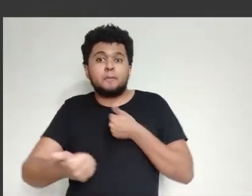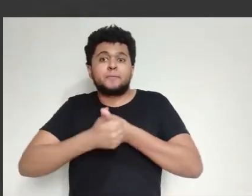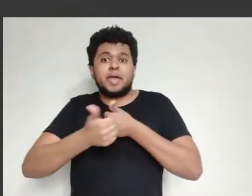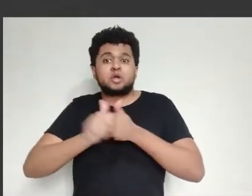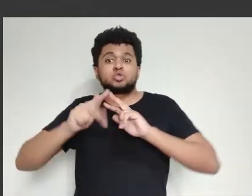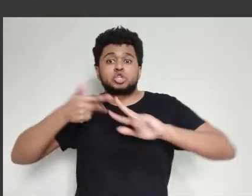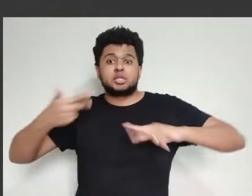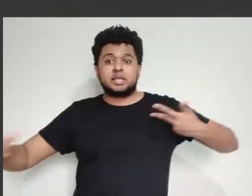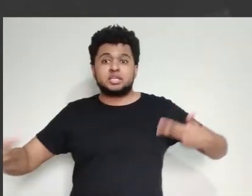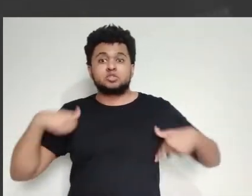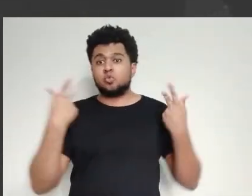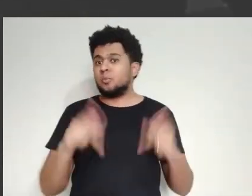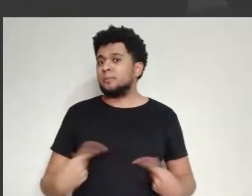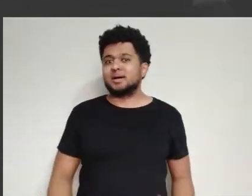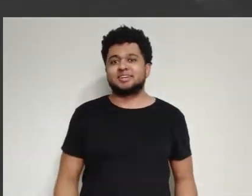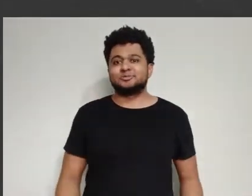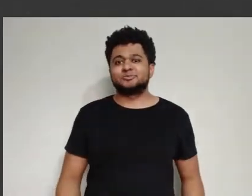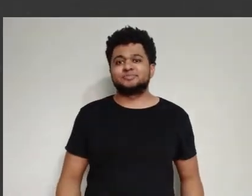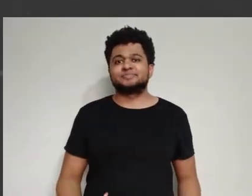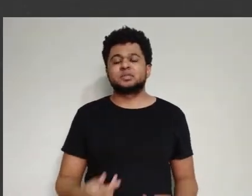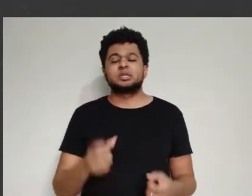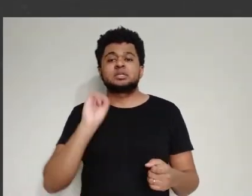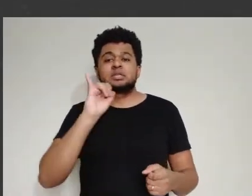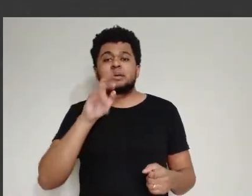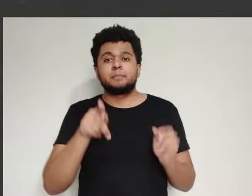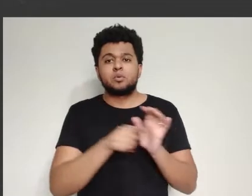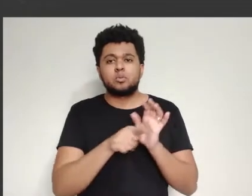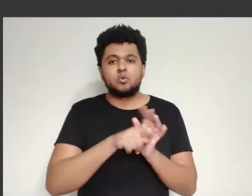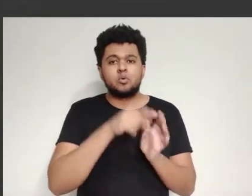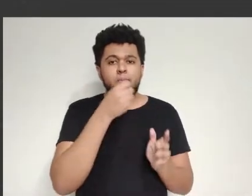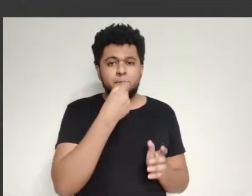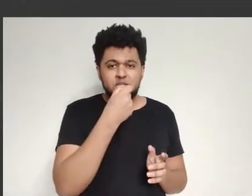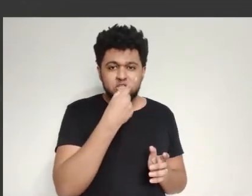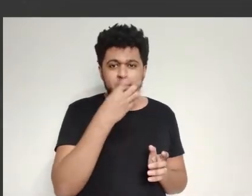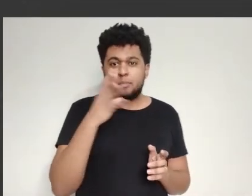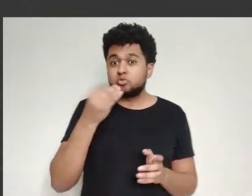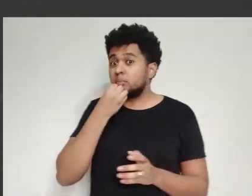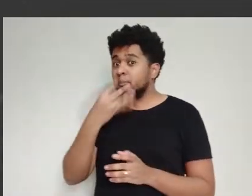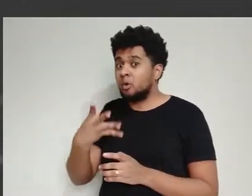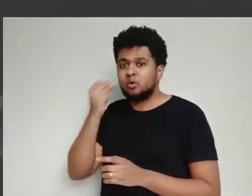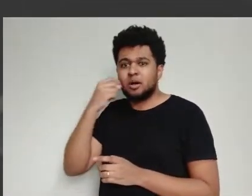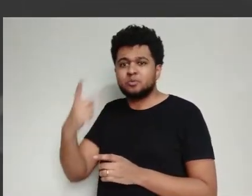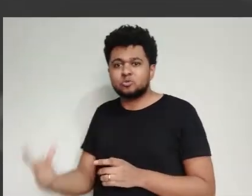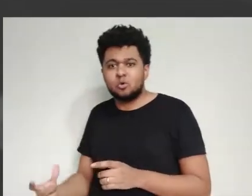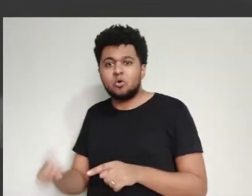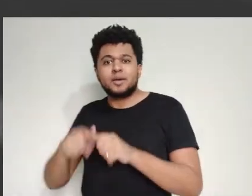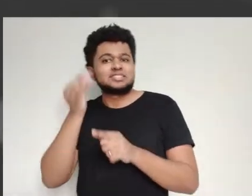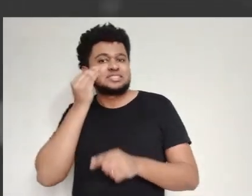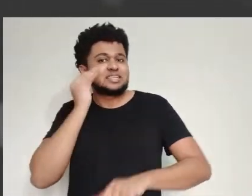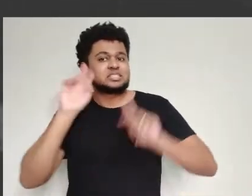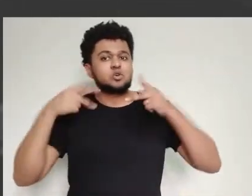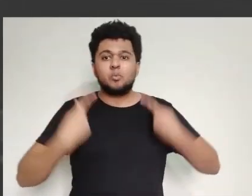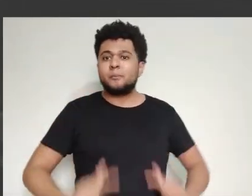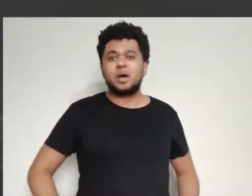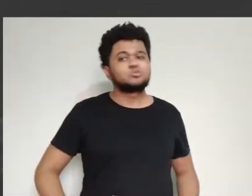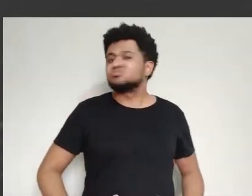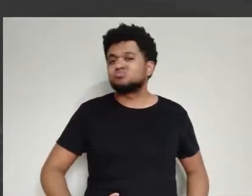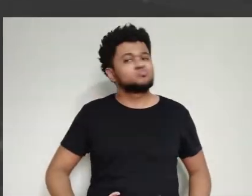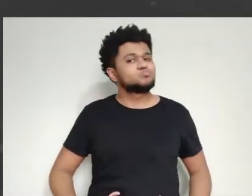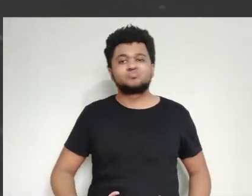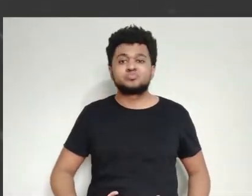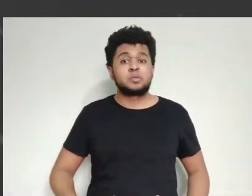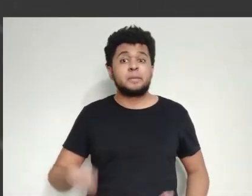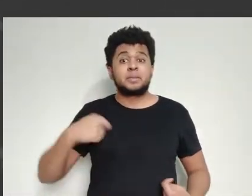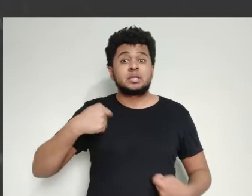ela estimula a produção de anticorpos, ela estimula uma boa resposta imunológica, isso te dá segurança para você